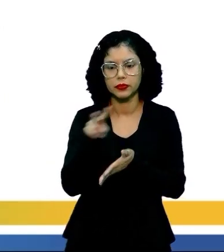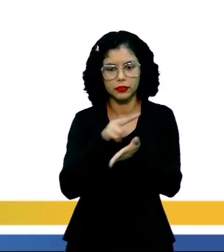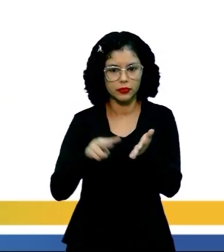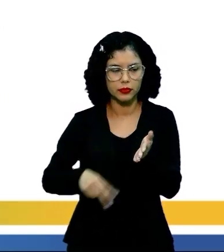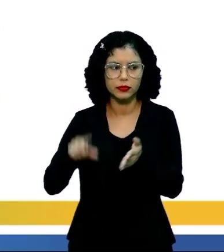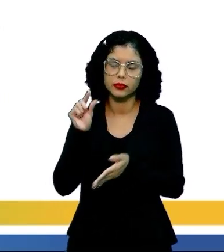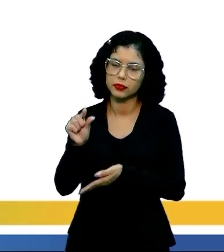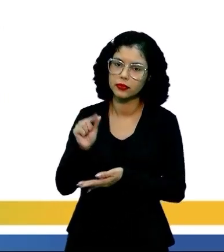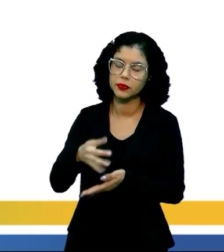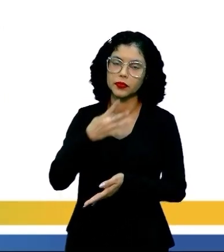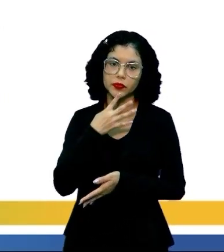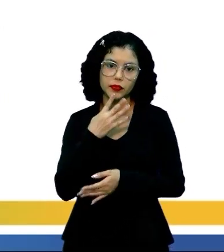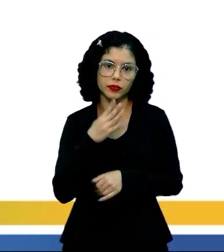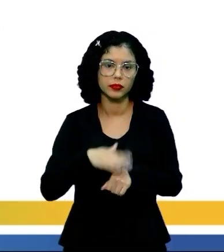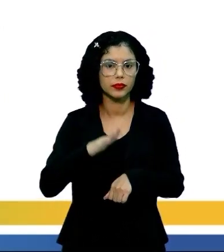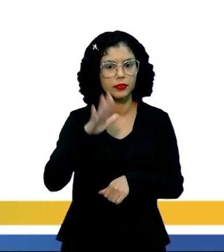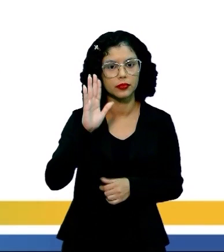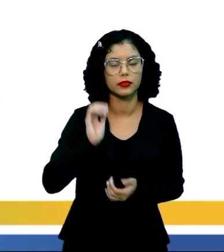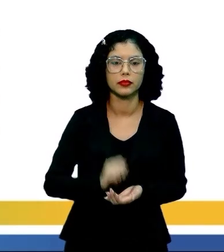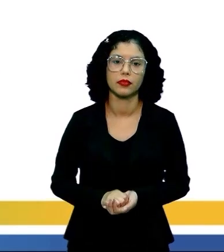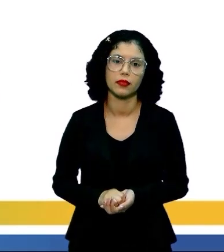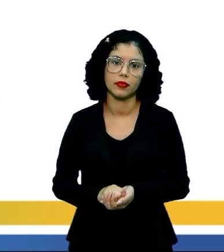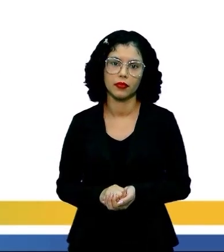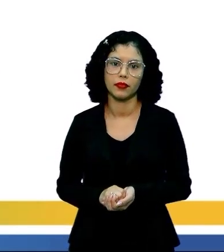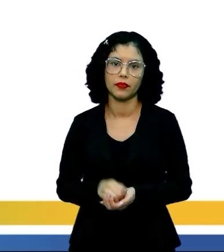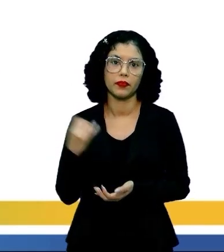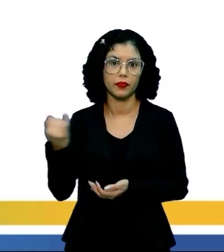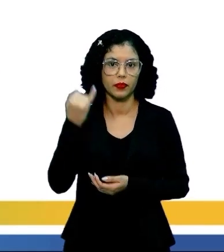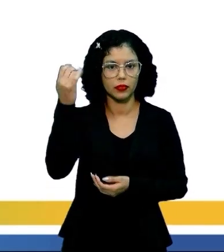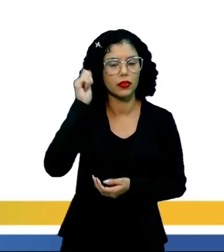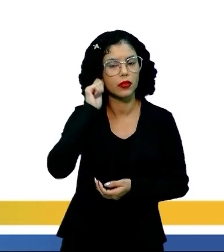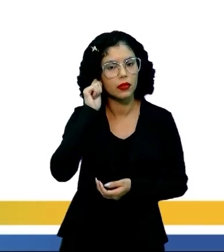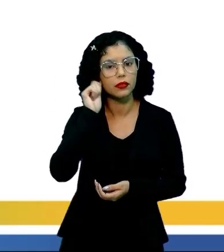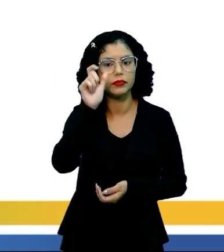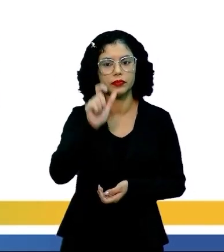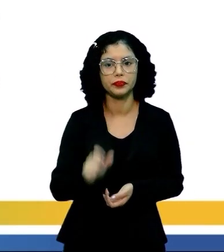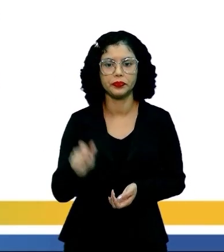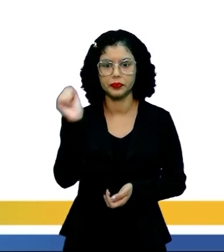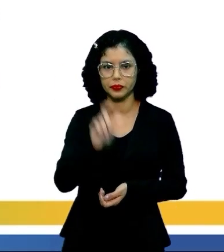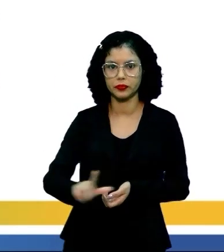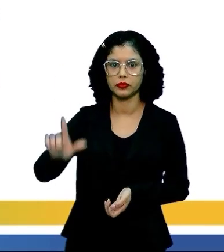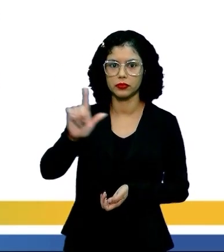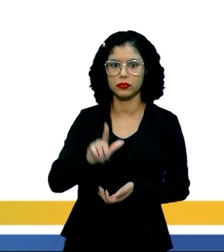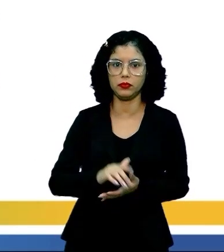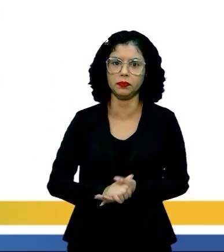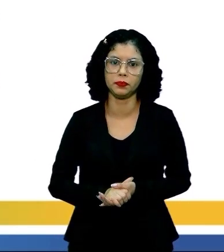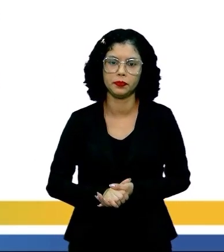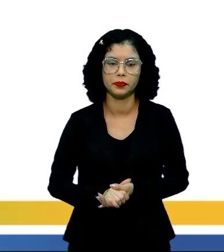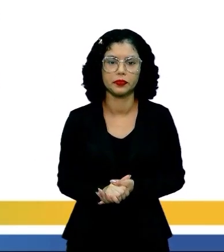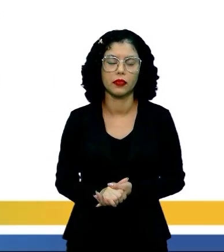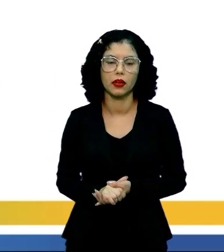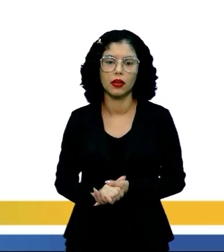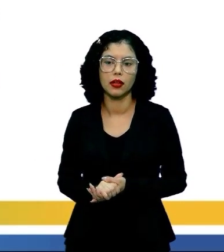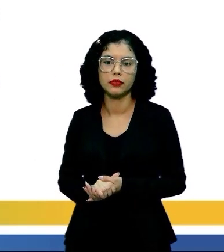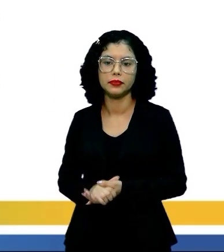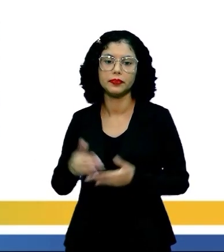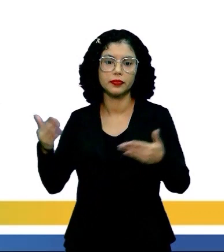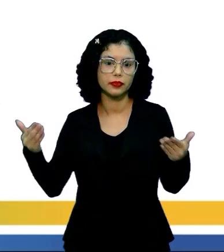um pouquinho para conhecer bem mais acerca desse importante autor da nossa literatura, desse período literário.